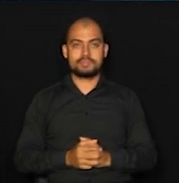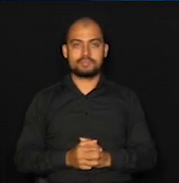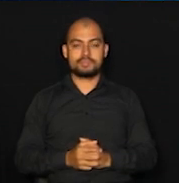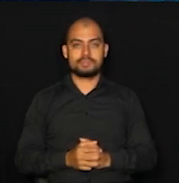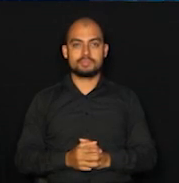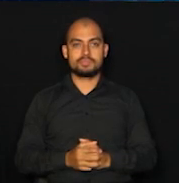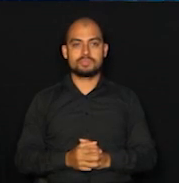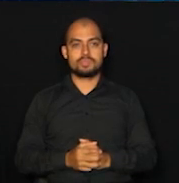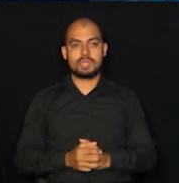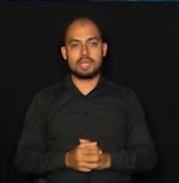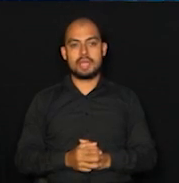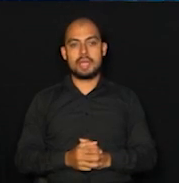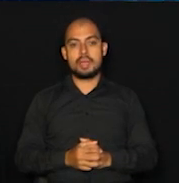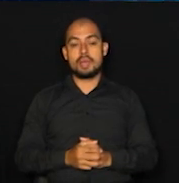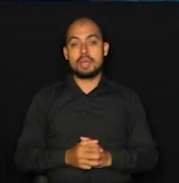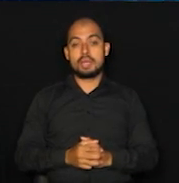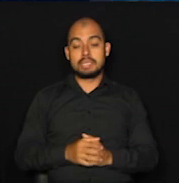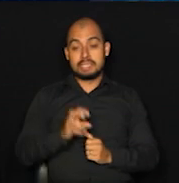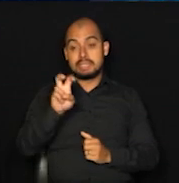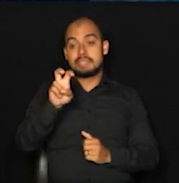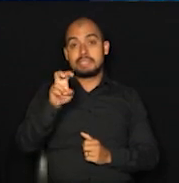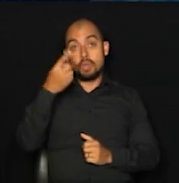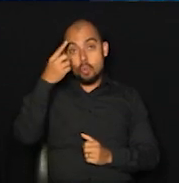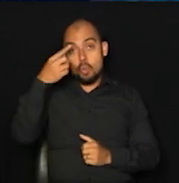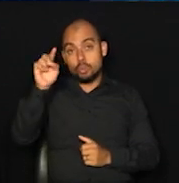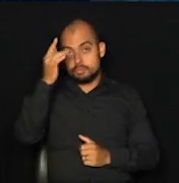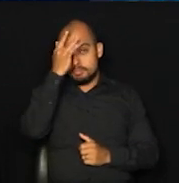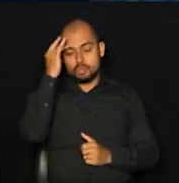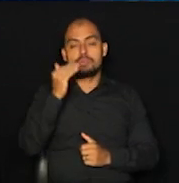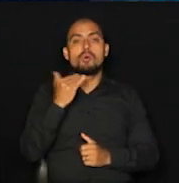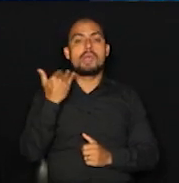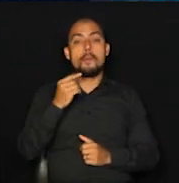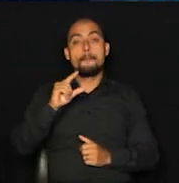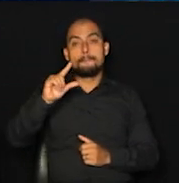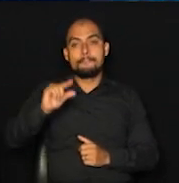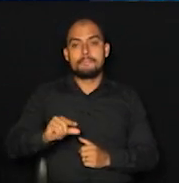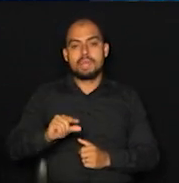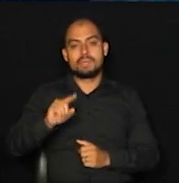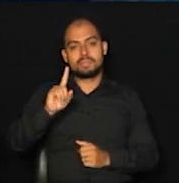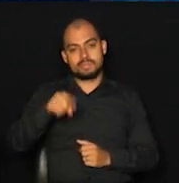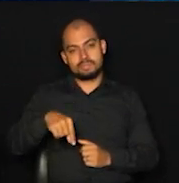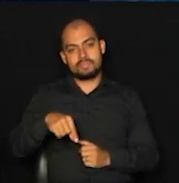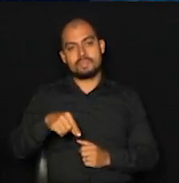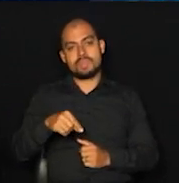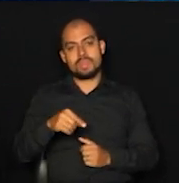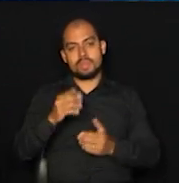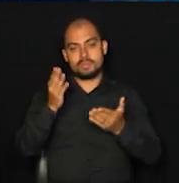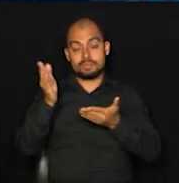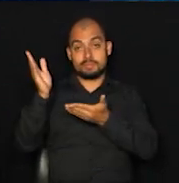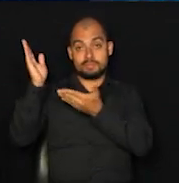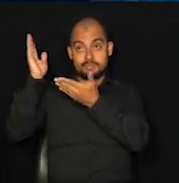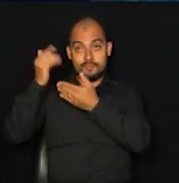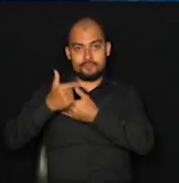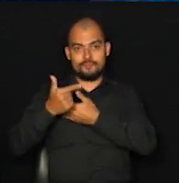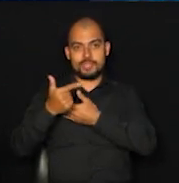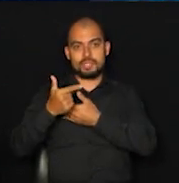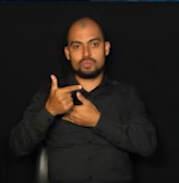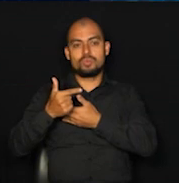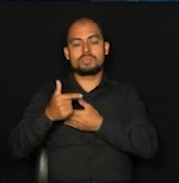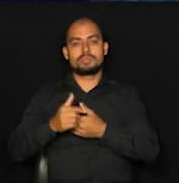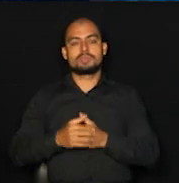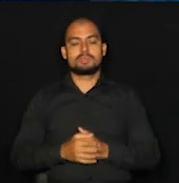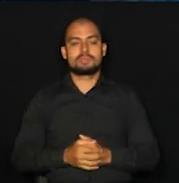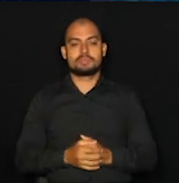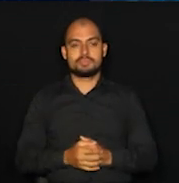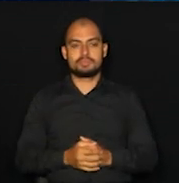e as cinco últimas, digamos, que têm o menor número de óbitos, Engenheiro Coelho com 22 óbitos, Pedreira